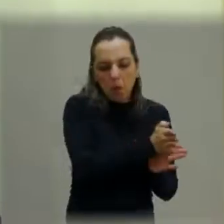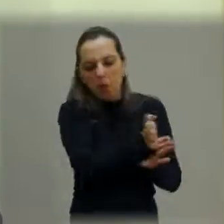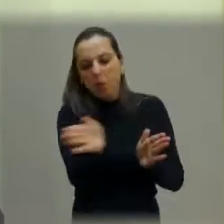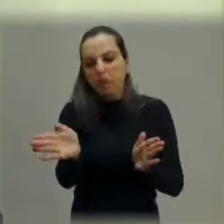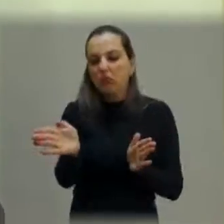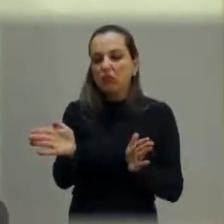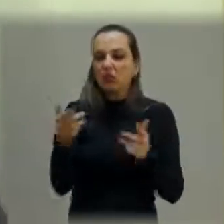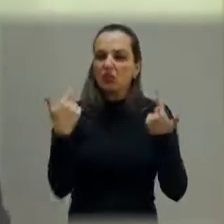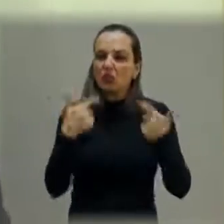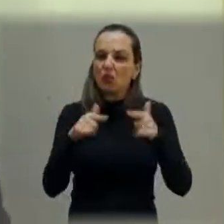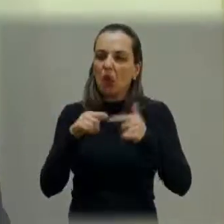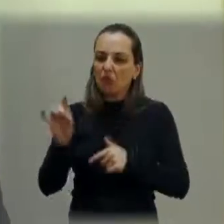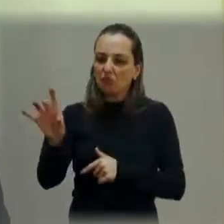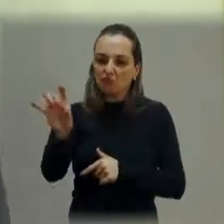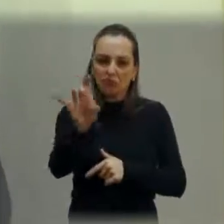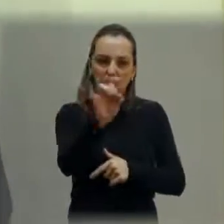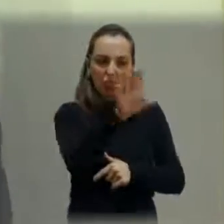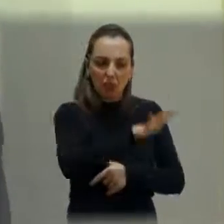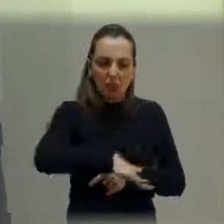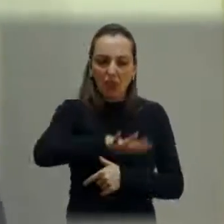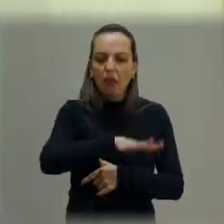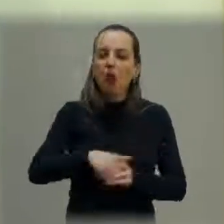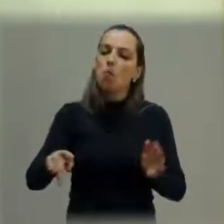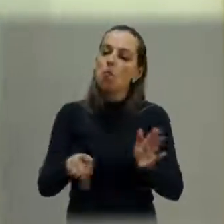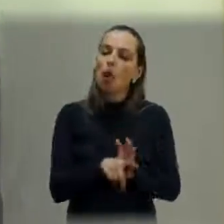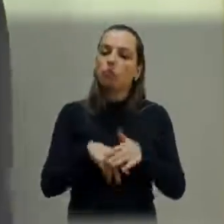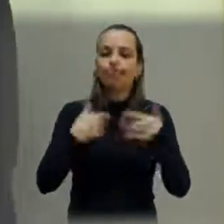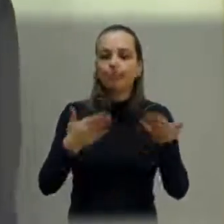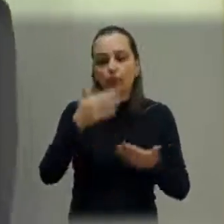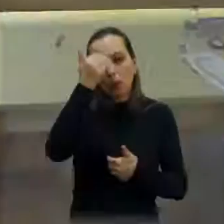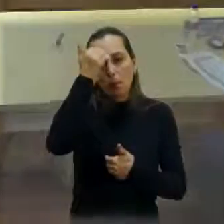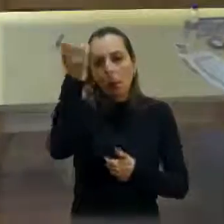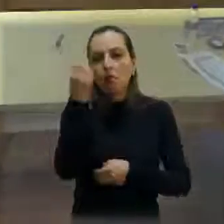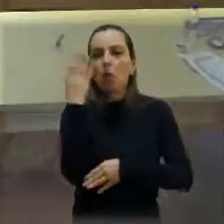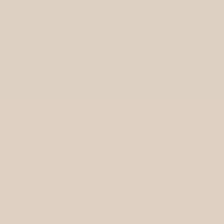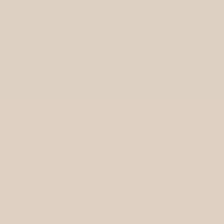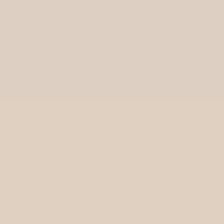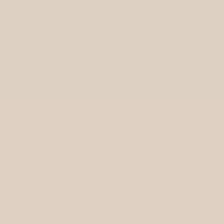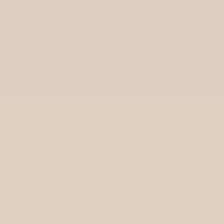vereador que tem aqui na sua região. De antemão, muito obrigado, uma boa tarde.